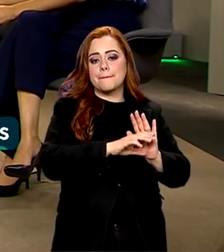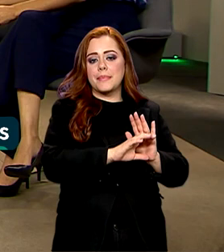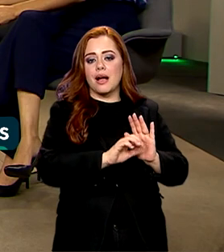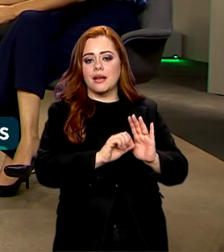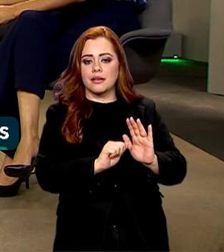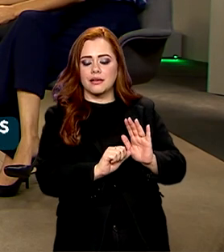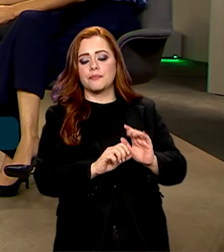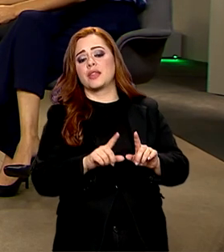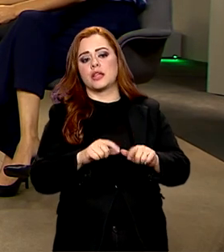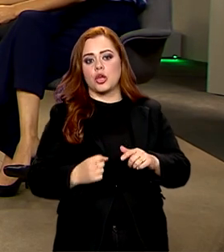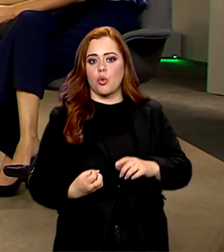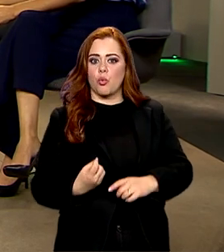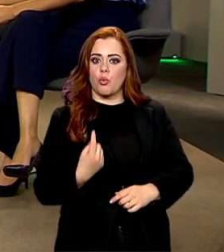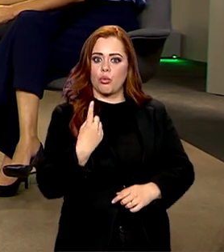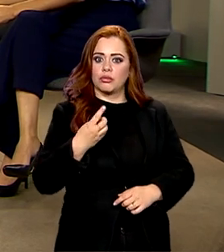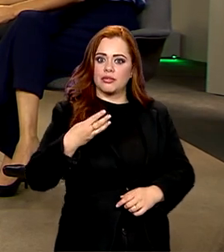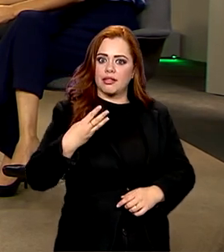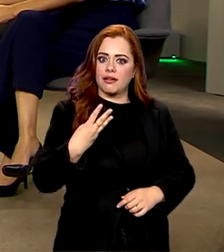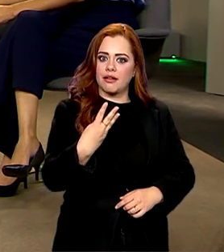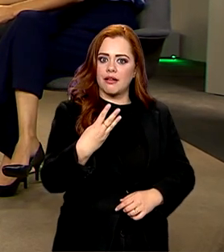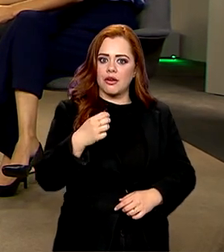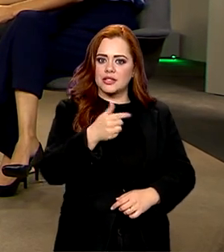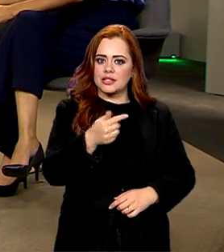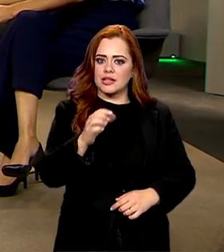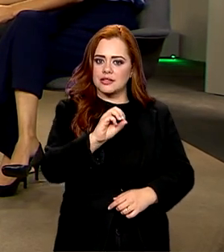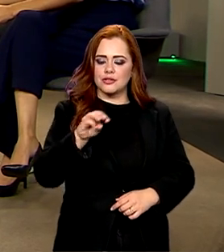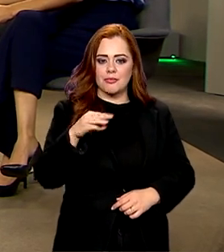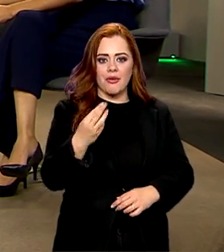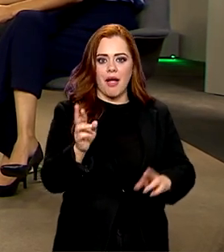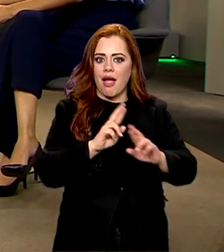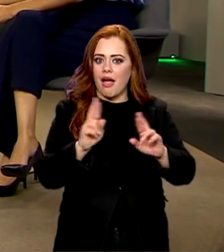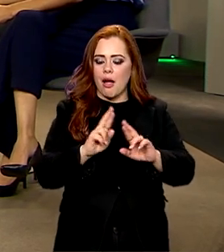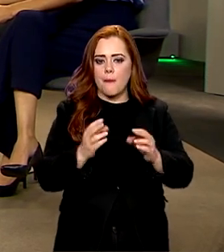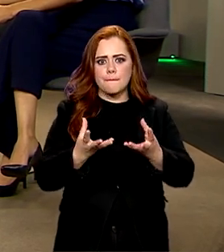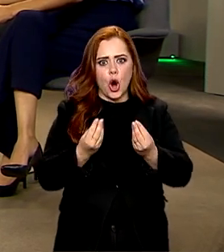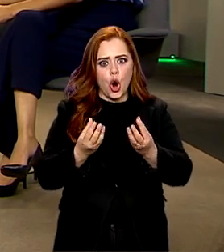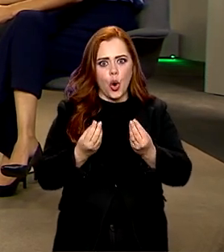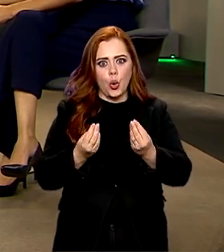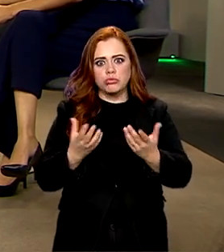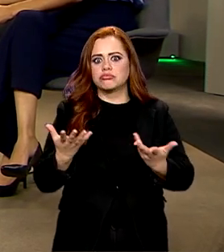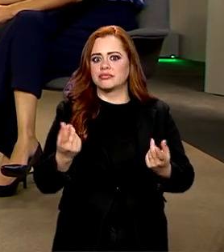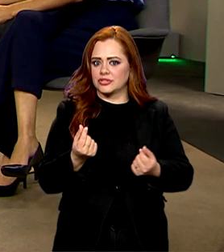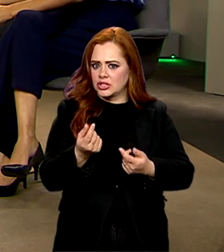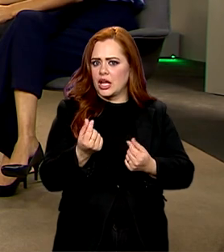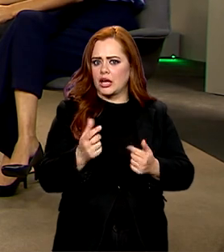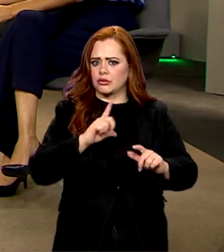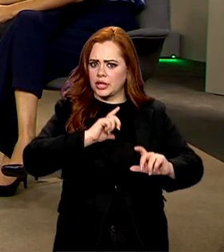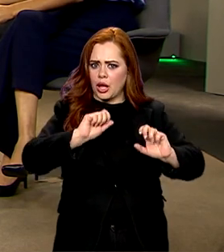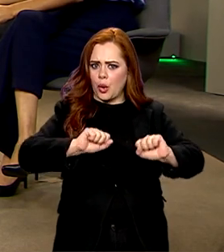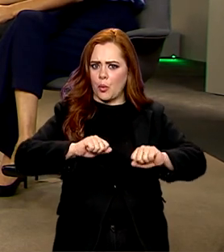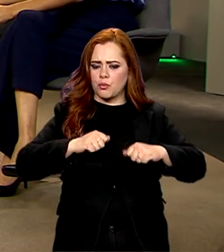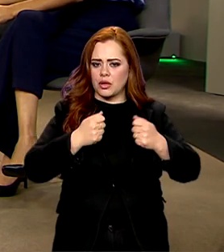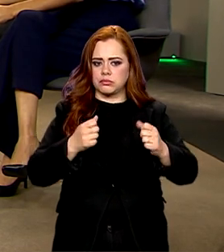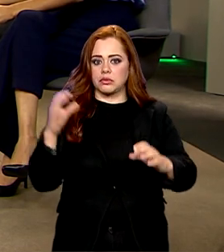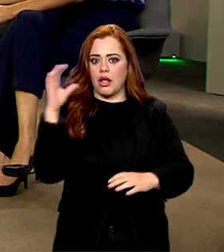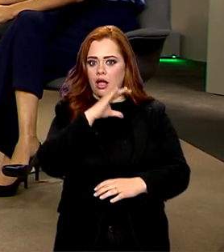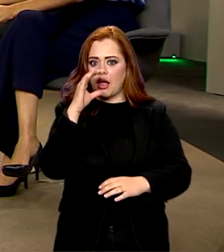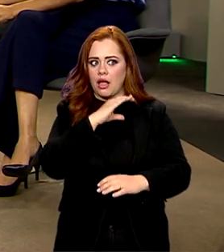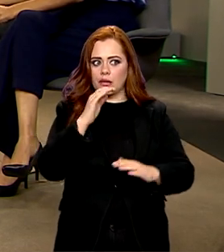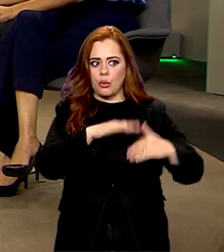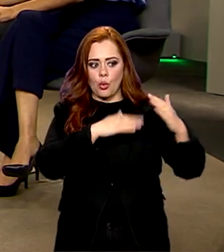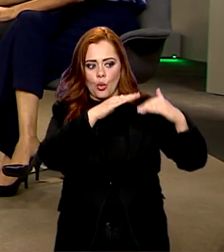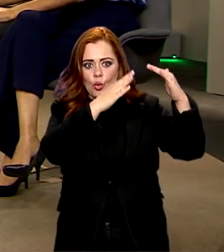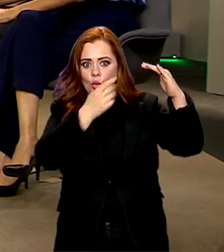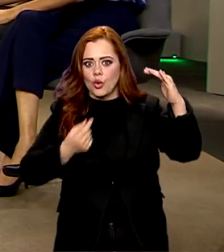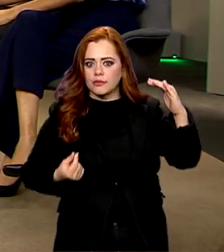bilhões de reais é muito dinheiro, né? Isso é o bastante para, assim, tem potencial de acelerar grandemente a